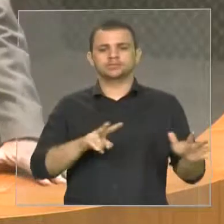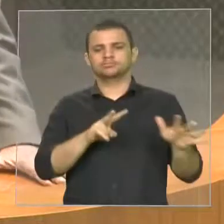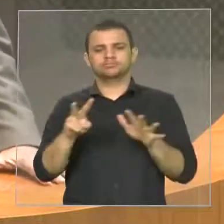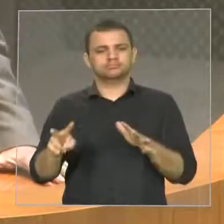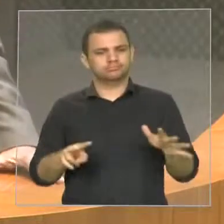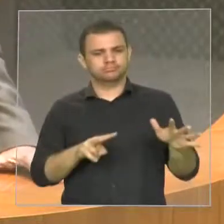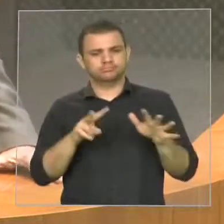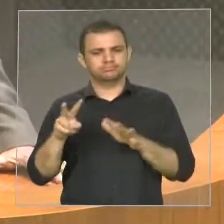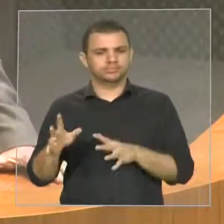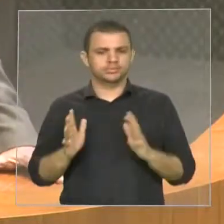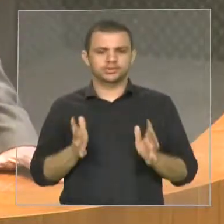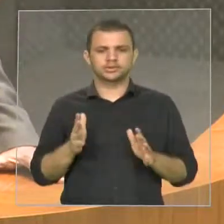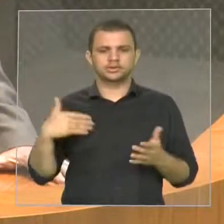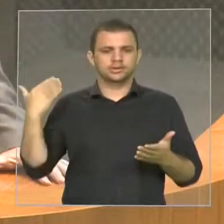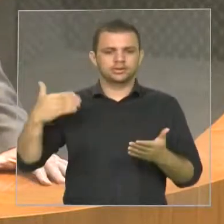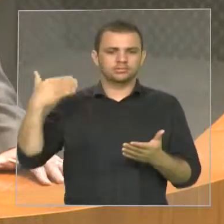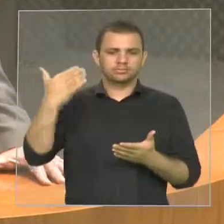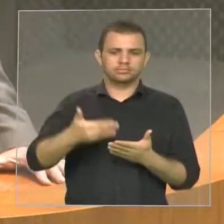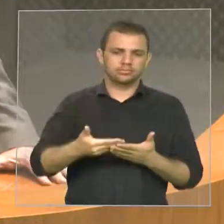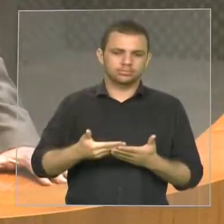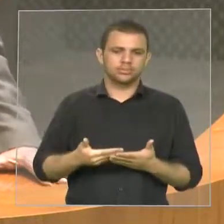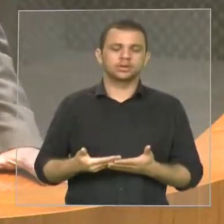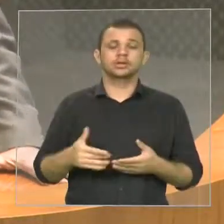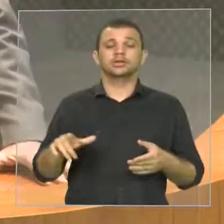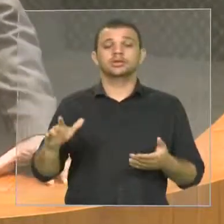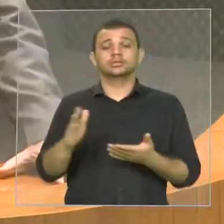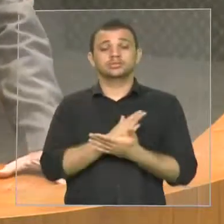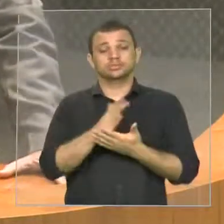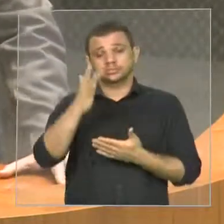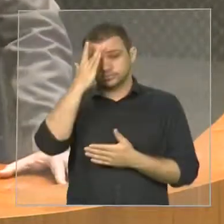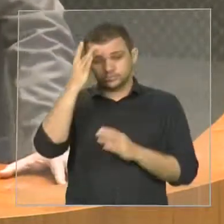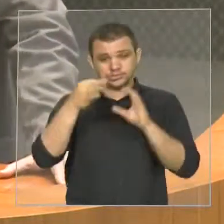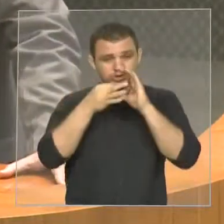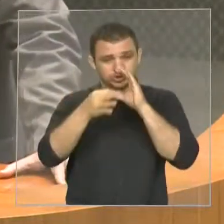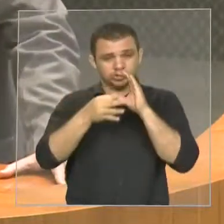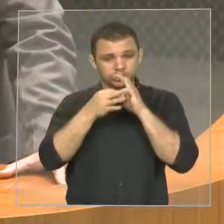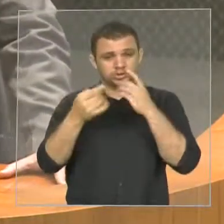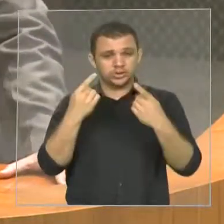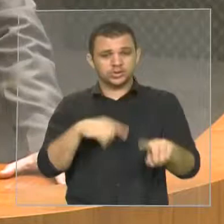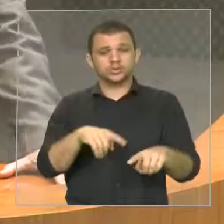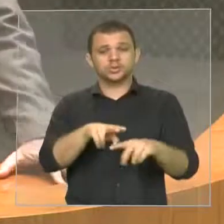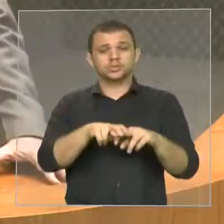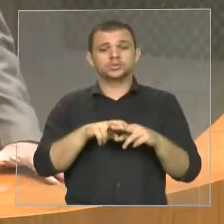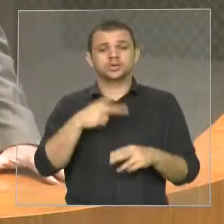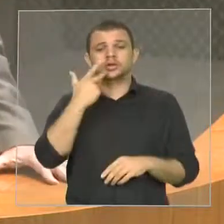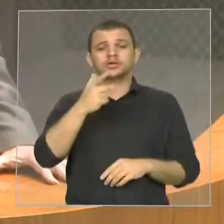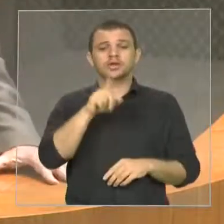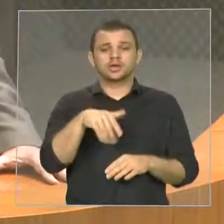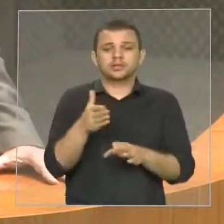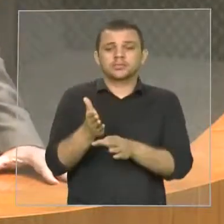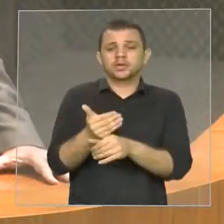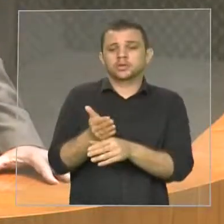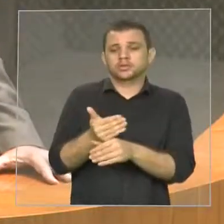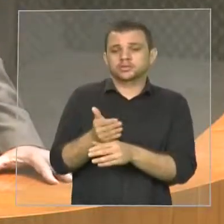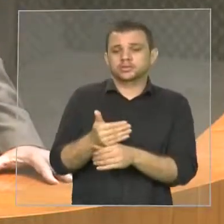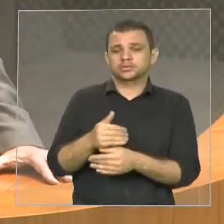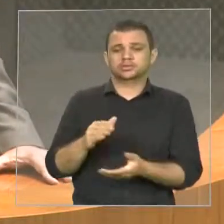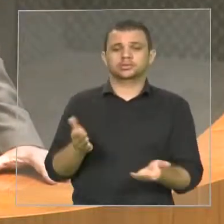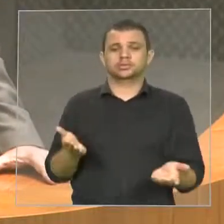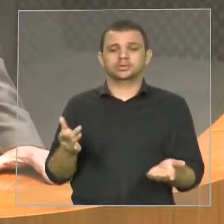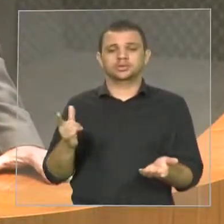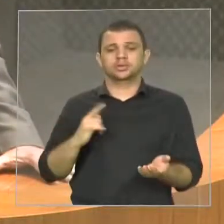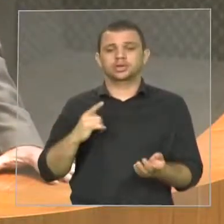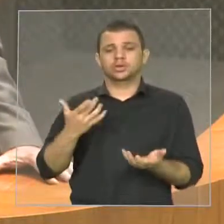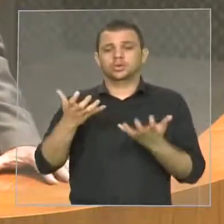e muitas vezes esse embate tem sido criticado como prostergação, protelação, não querer